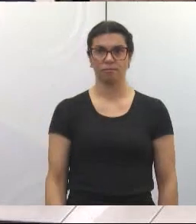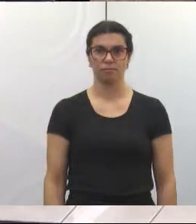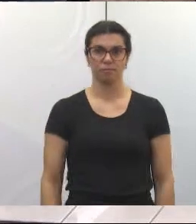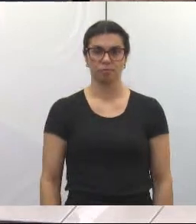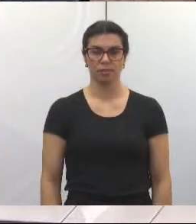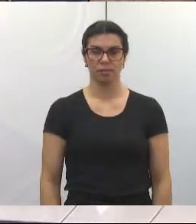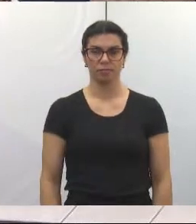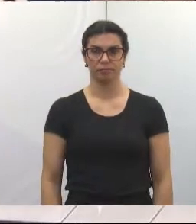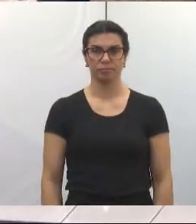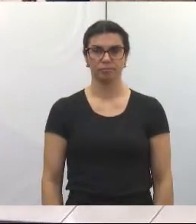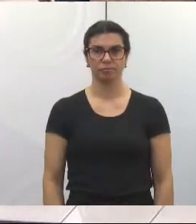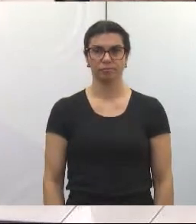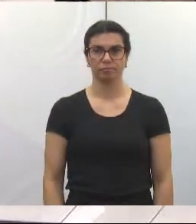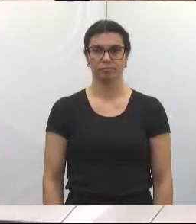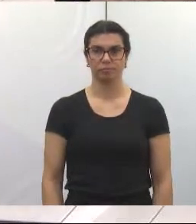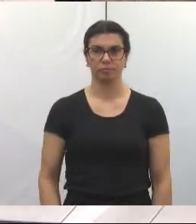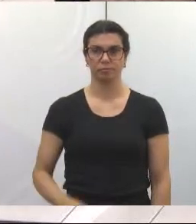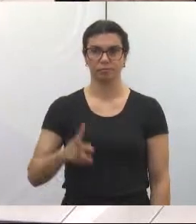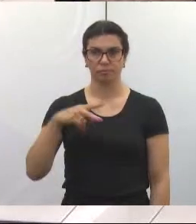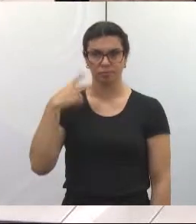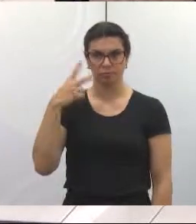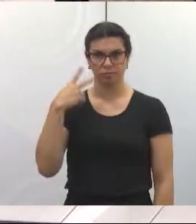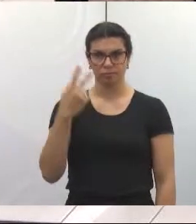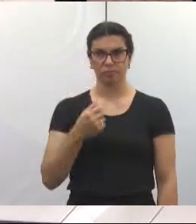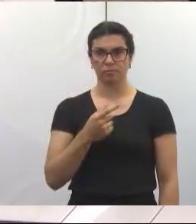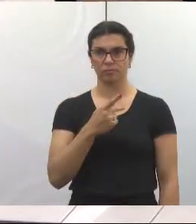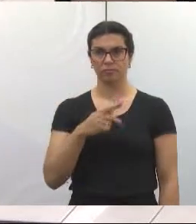Próximo vereador, Luiz Flávio PT.